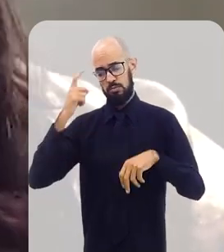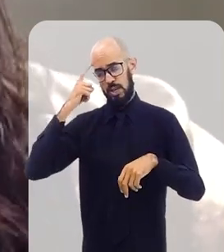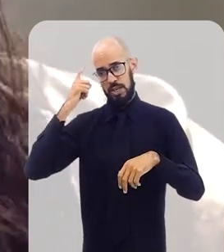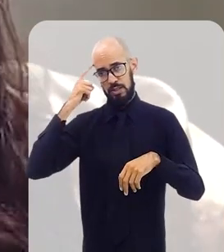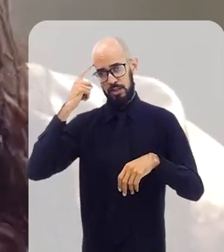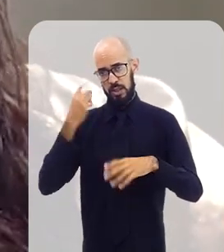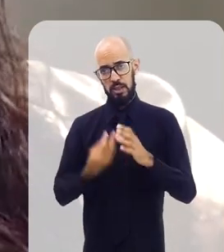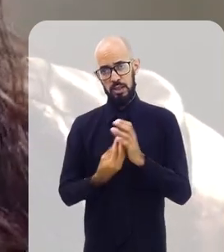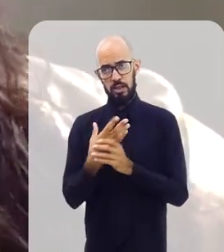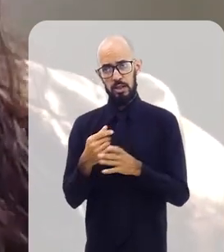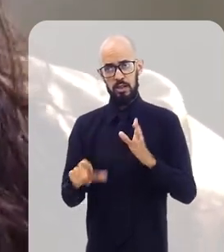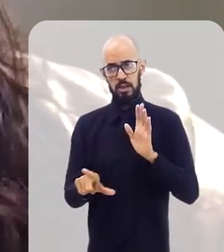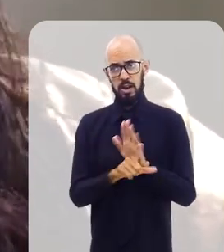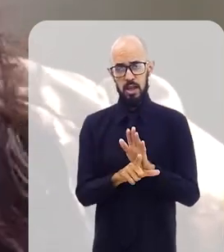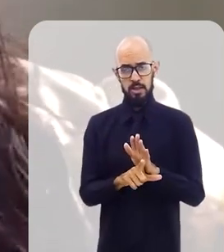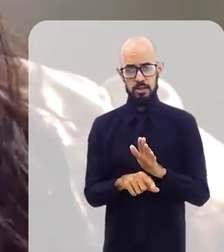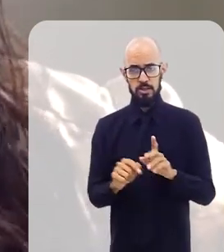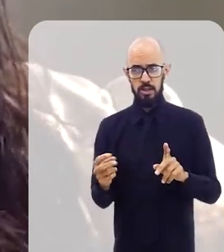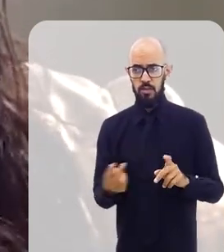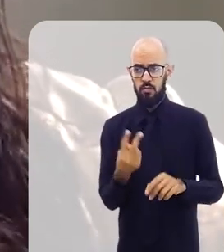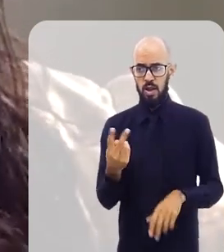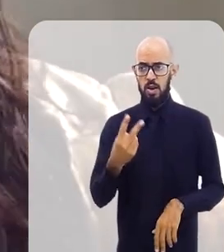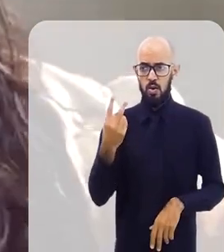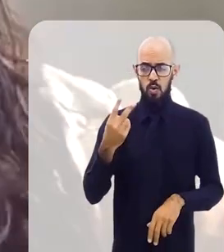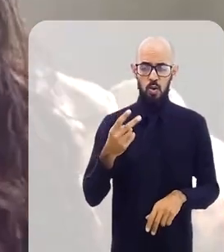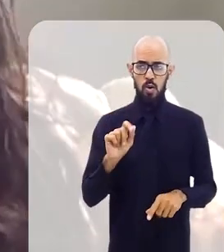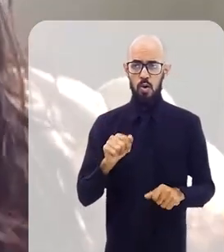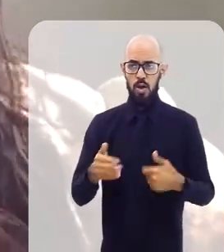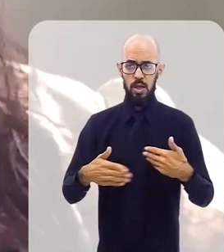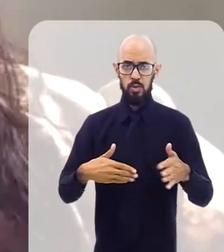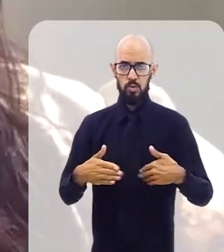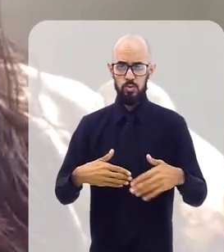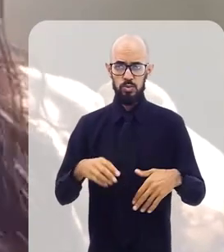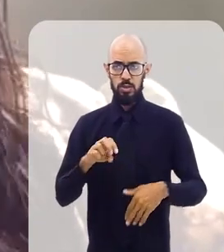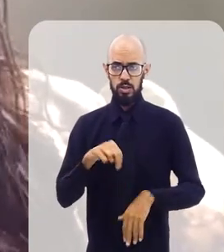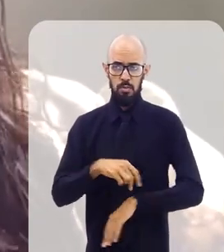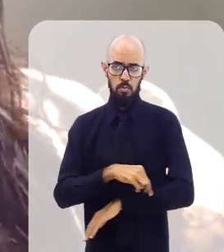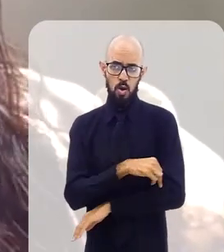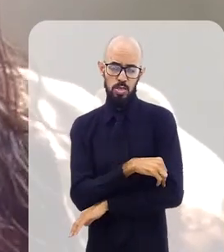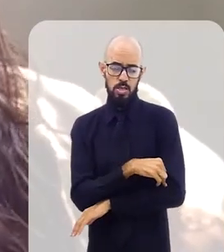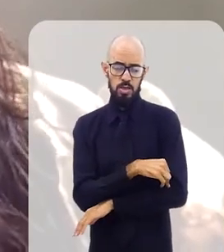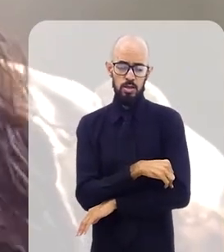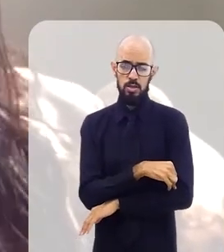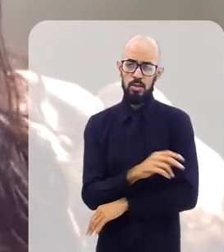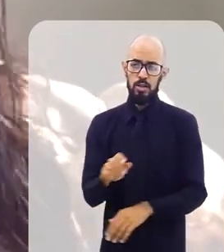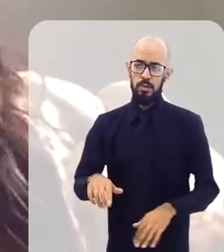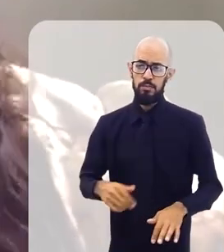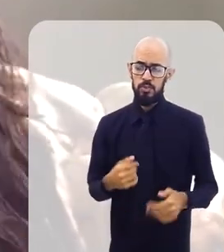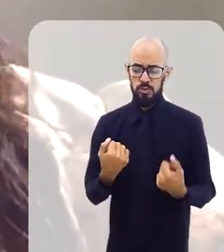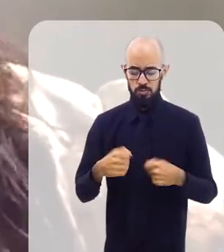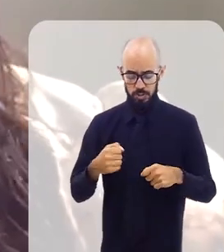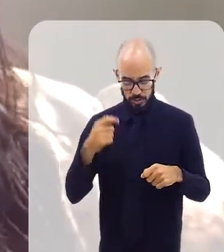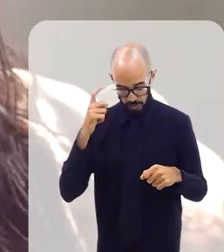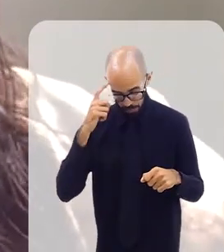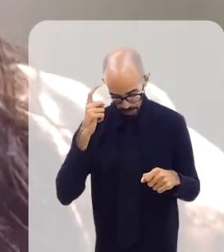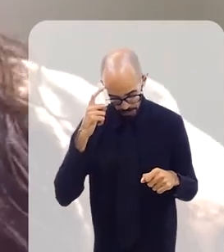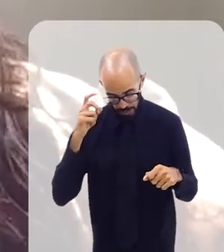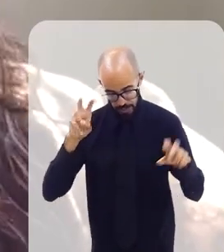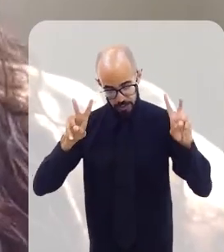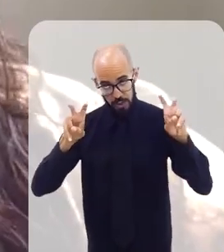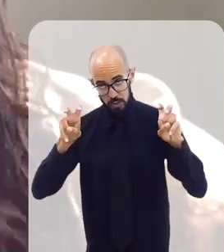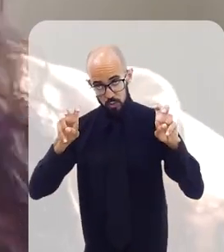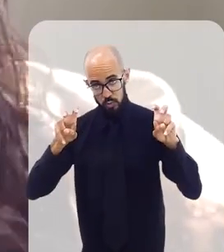realmente, crie leis que valorizem a indústria da moda. Então, que a gente pense em toda essa agenda.